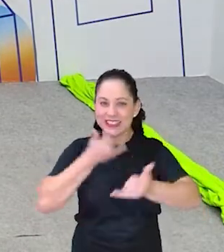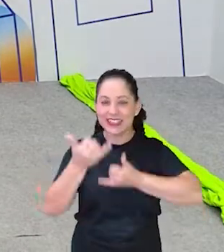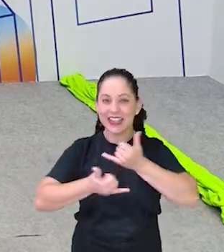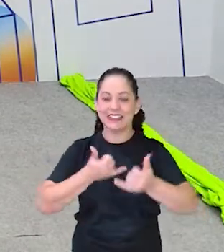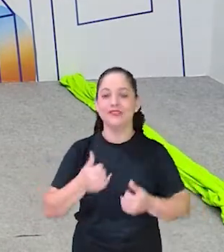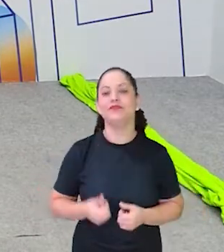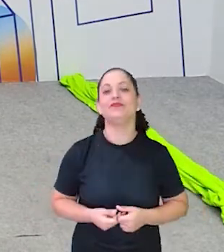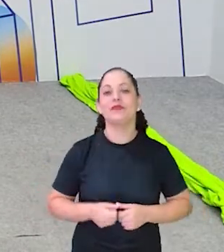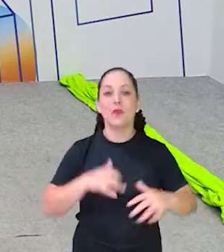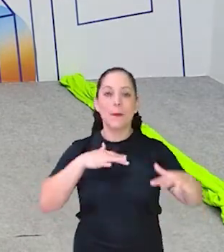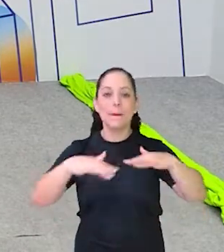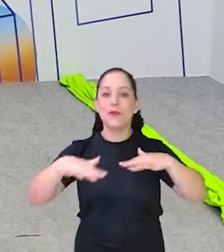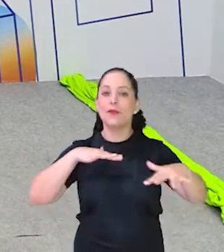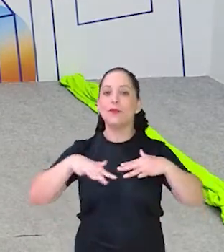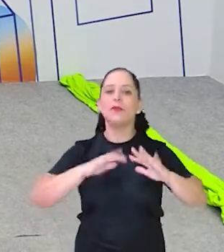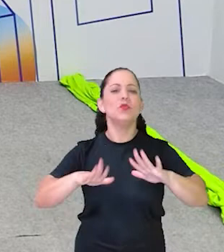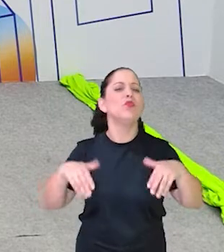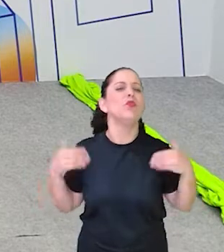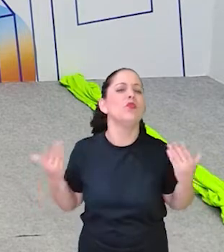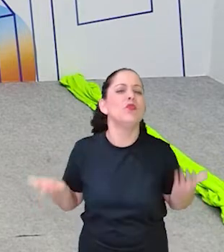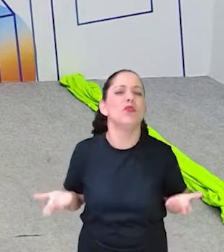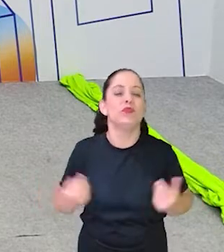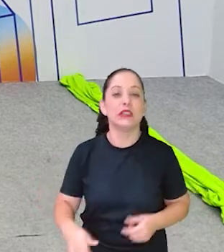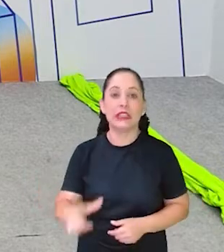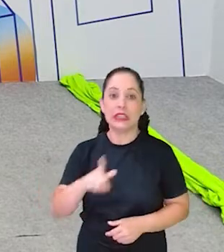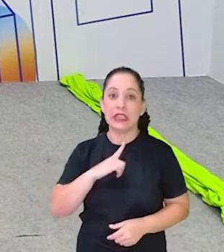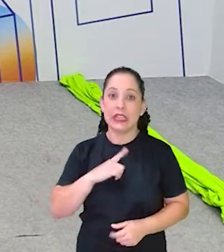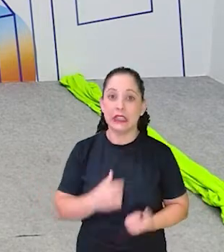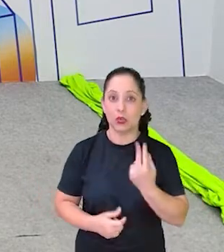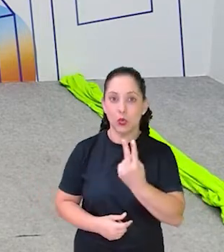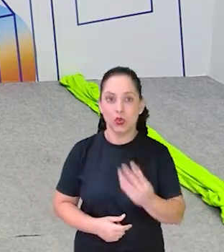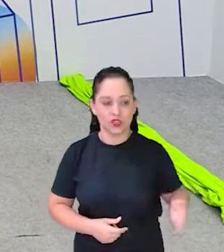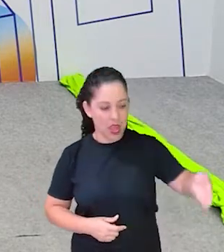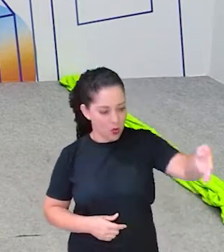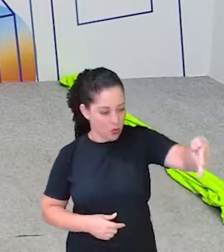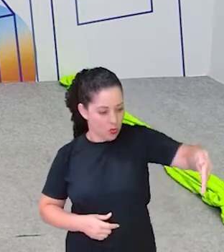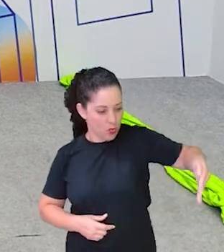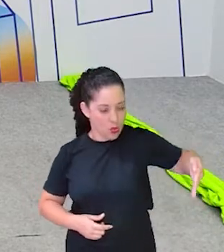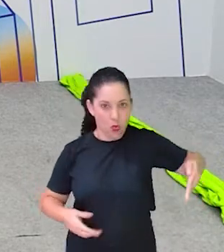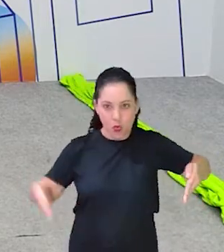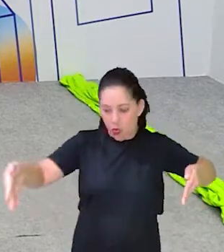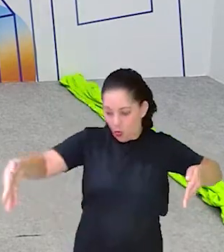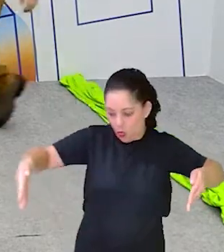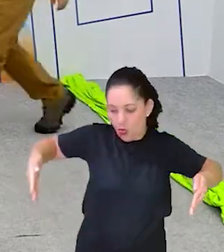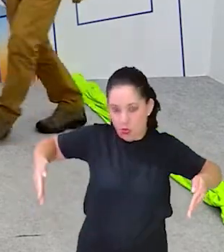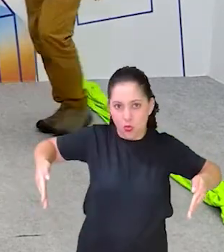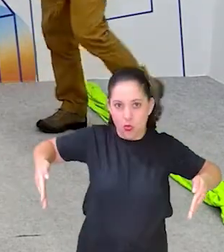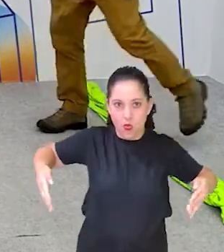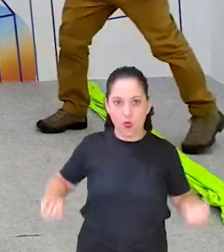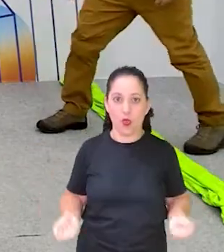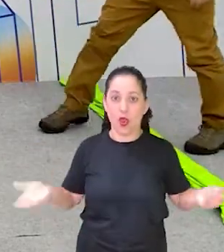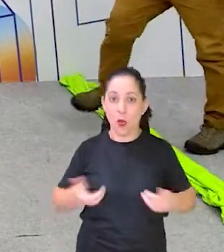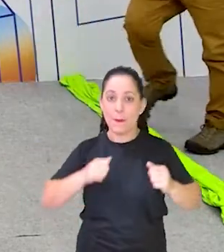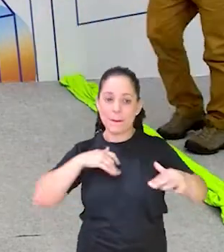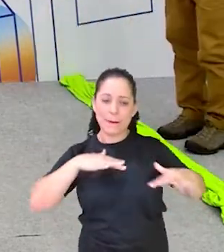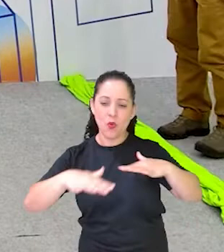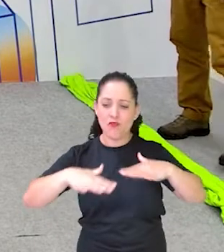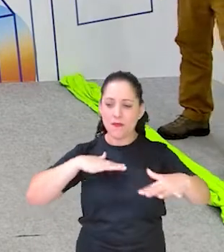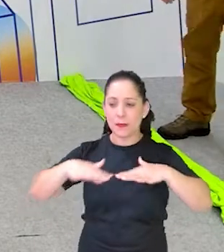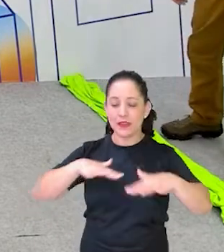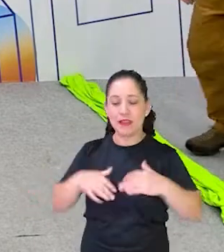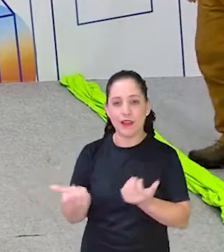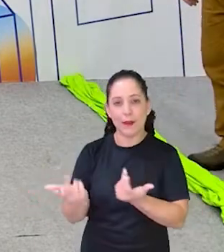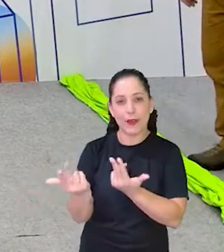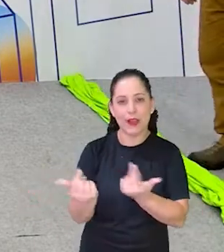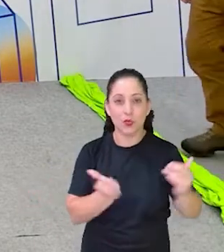só, o movimento vai ser o seguinte. A gente tem duas marcações, certo? E eles vão se movimentar ao fazer um caminho